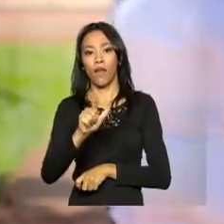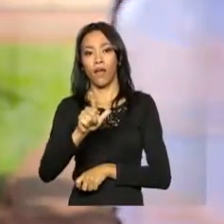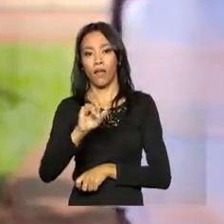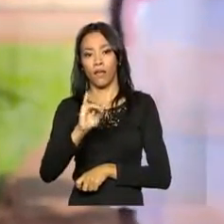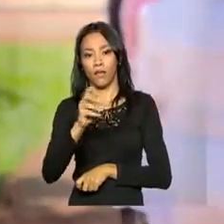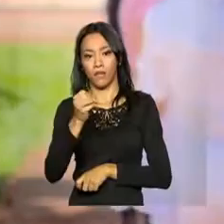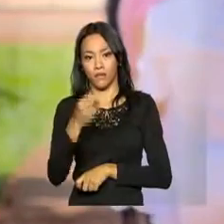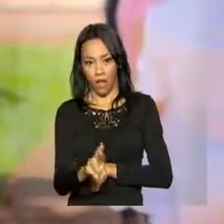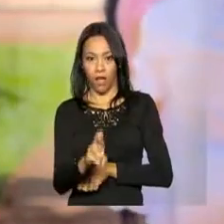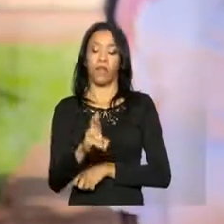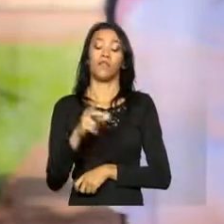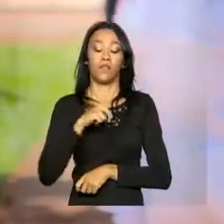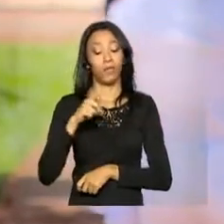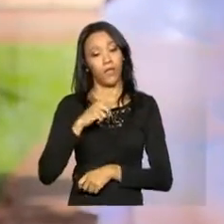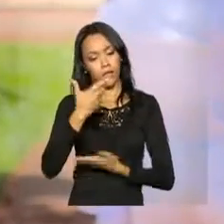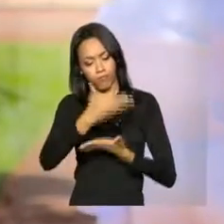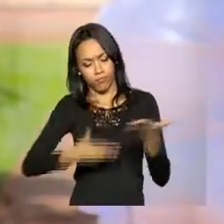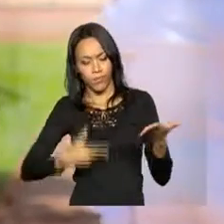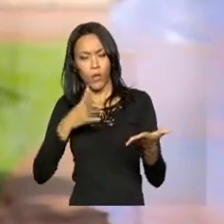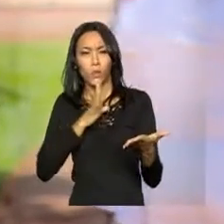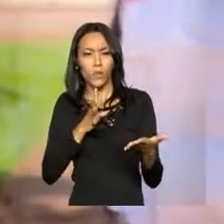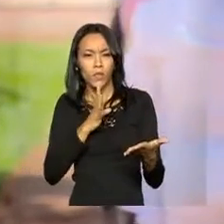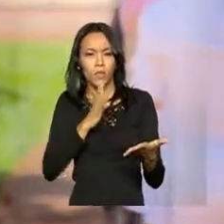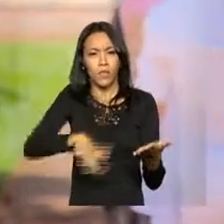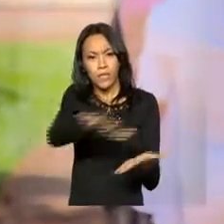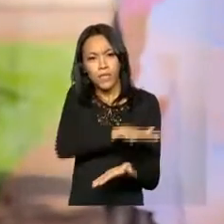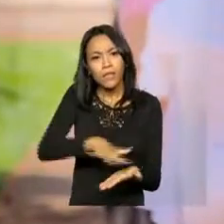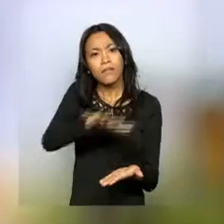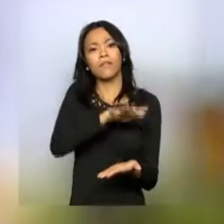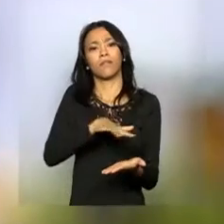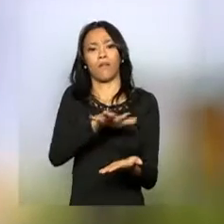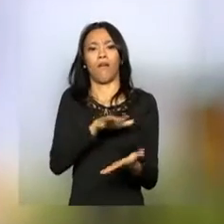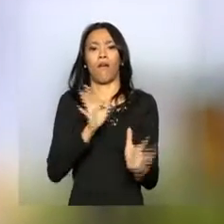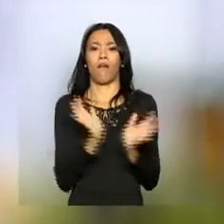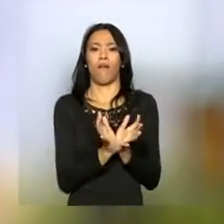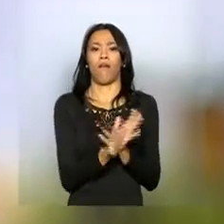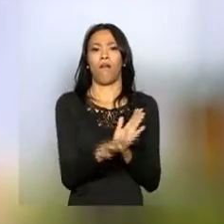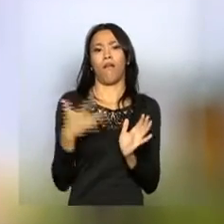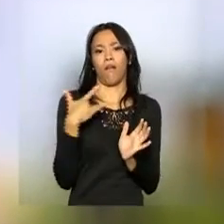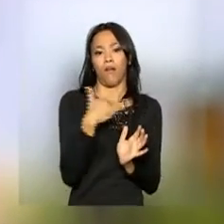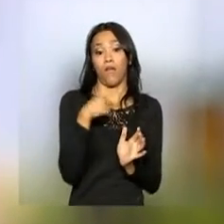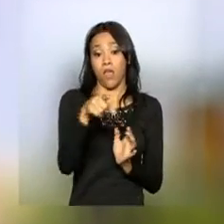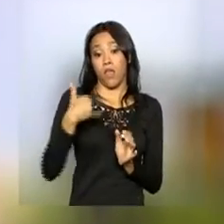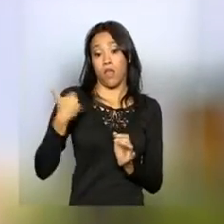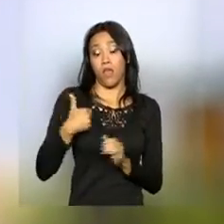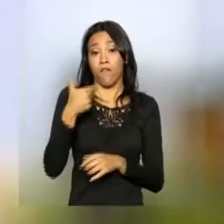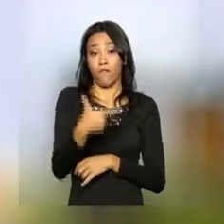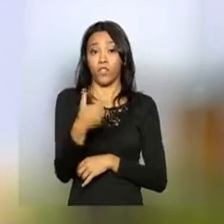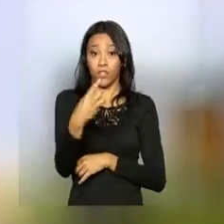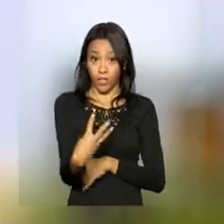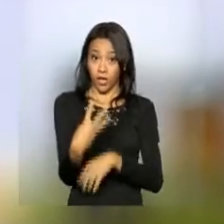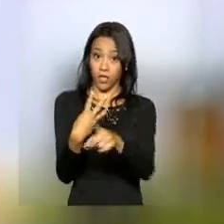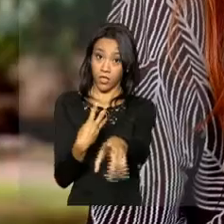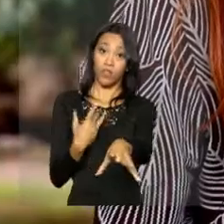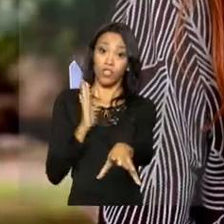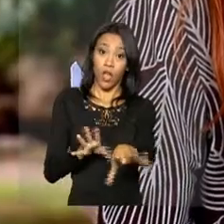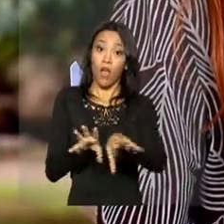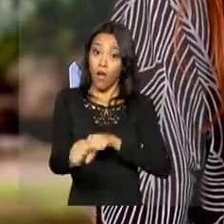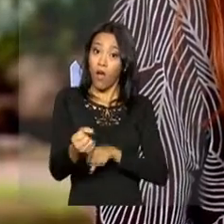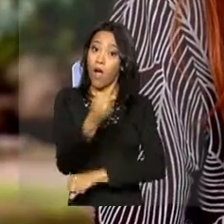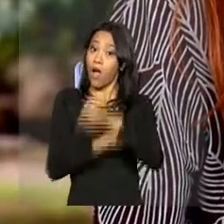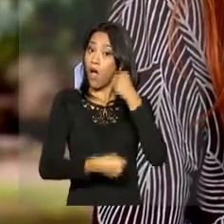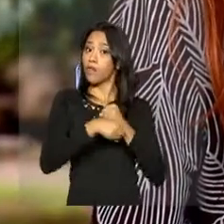exames, são avaliadas as habilidades clínicas dos candidatos. Leopoldo tem 23 anos e se formou no ano